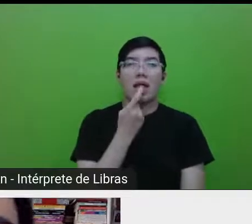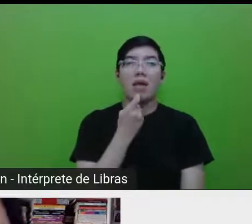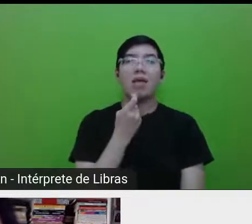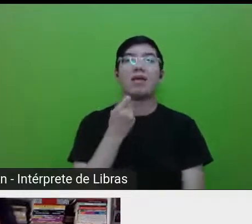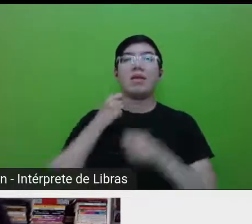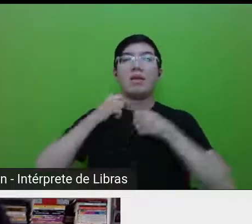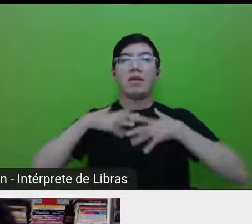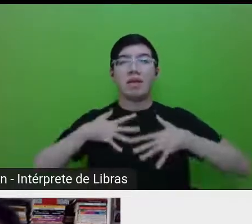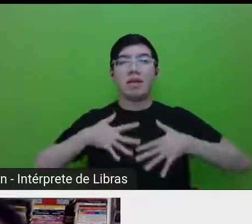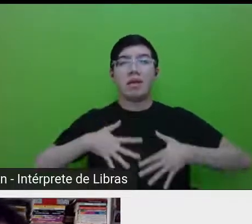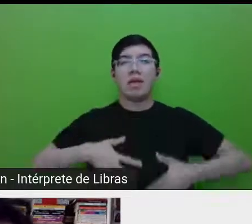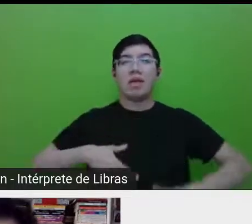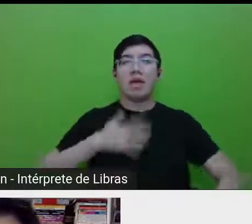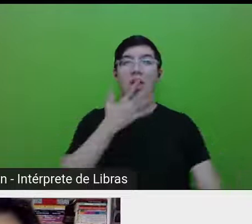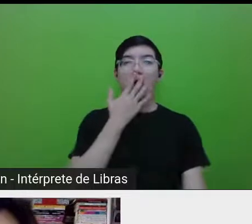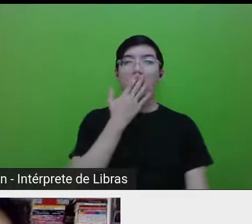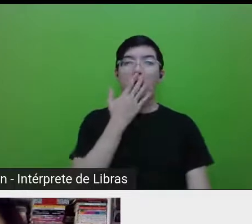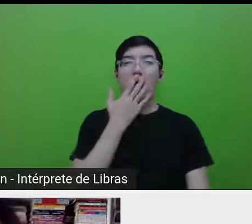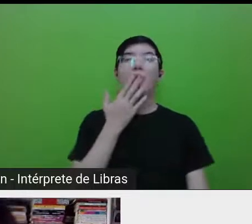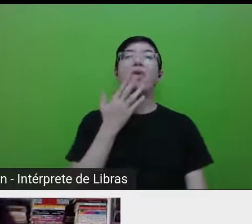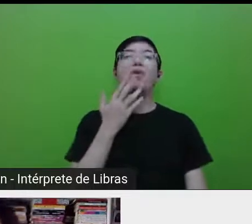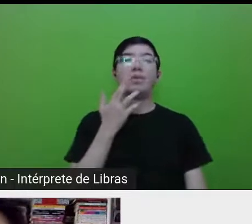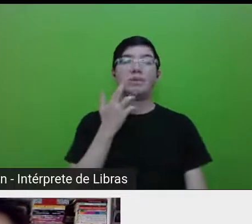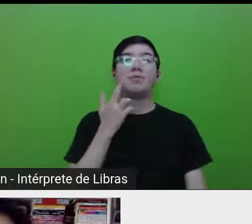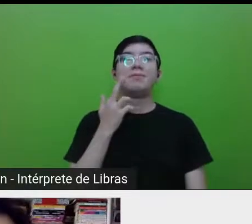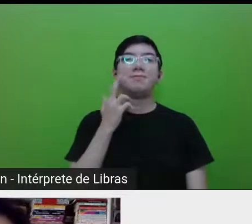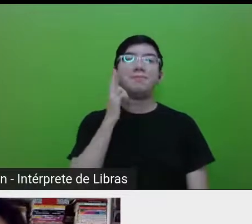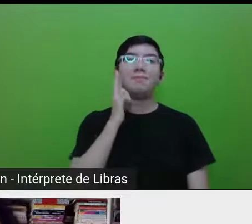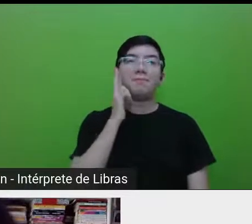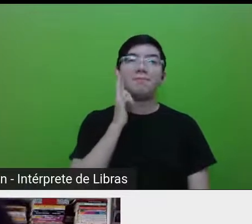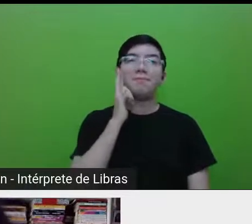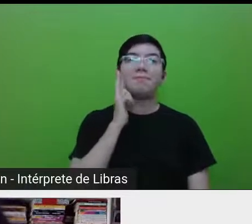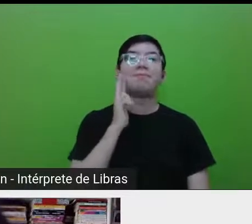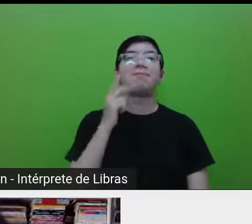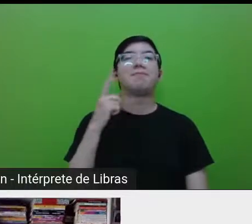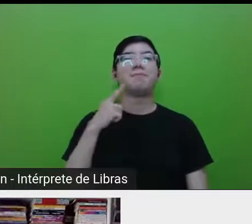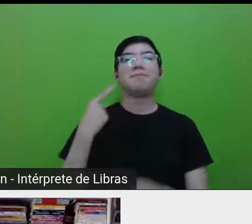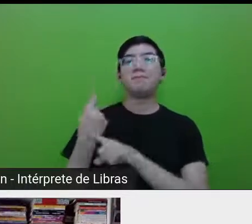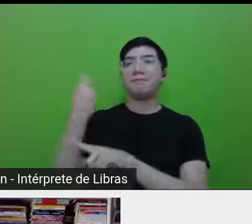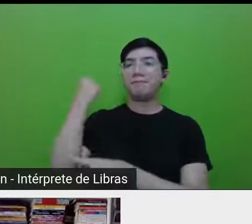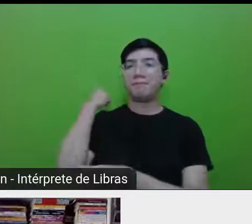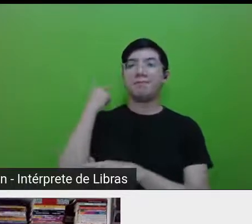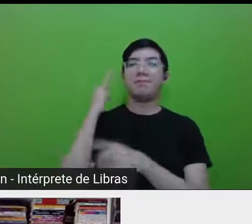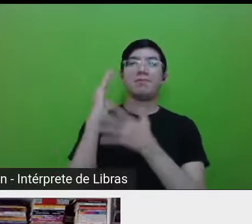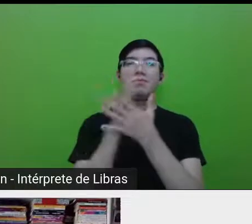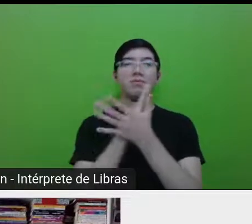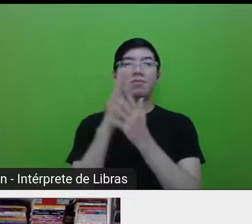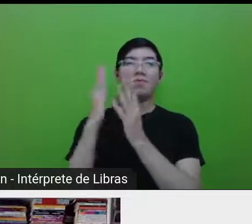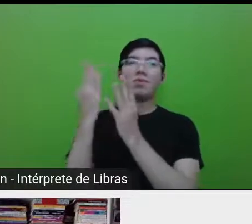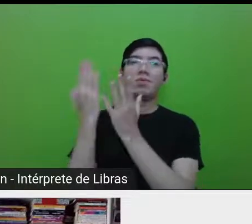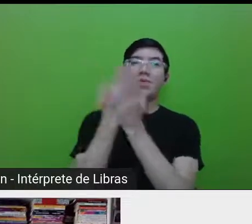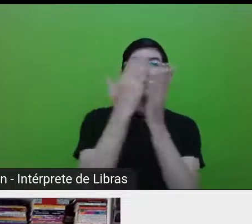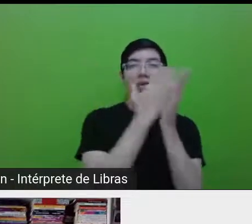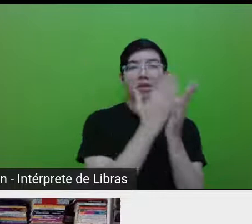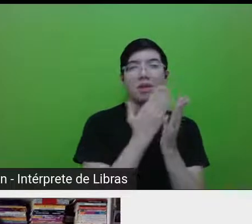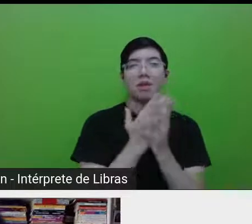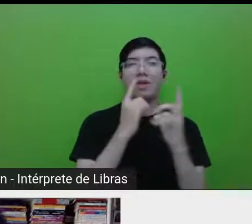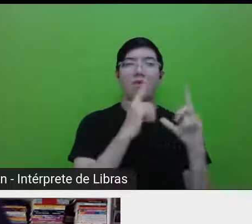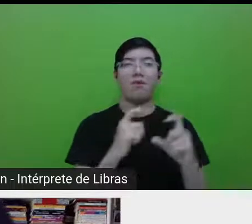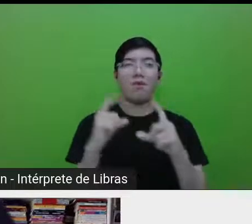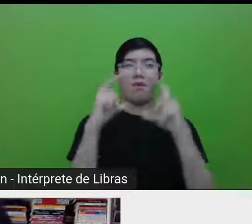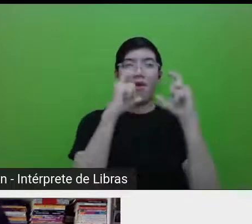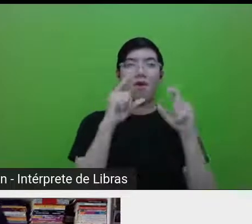-rosa. E atrás de mim tem alguns livros, fotos e plantinhas. E eu queria começar